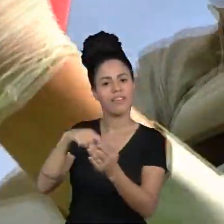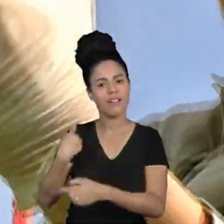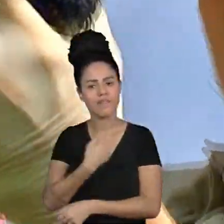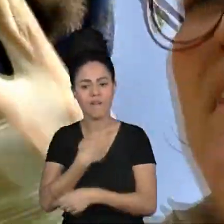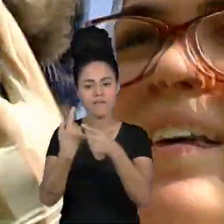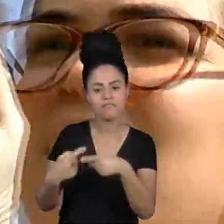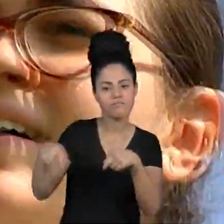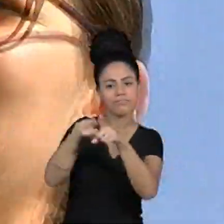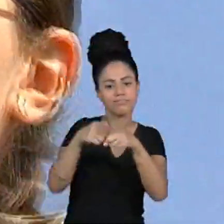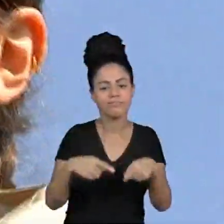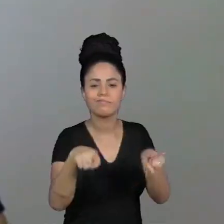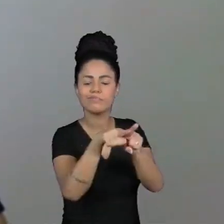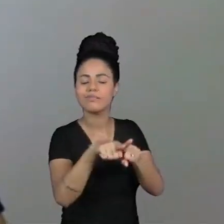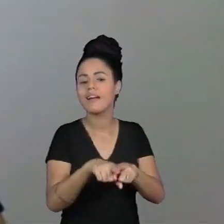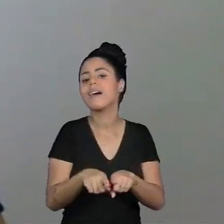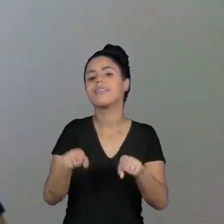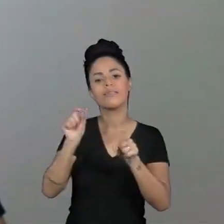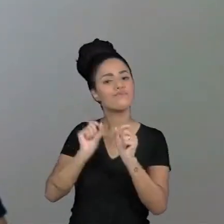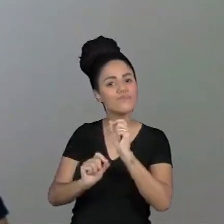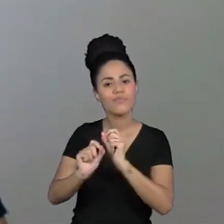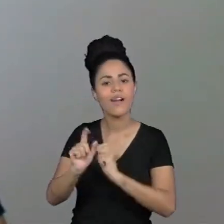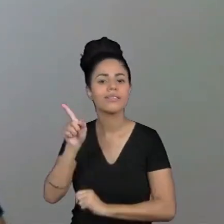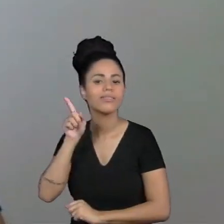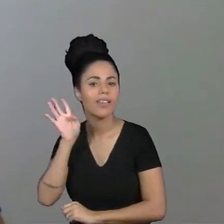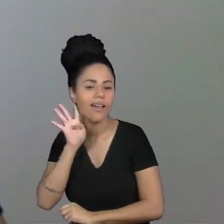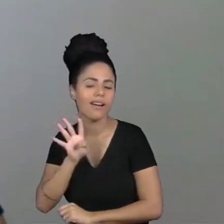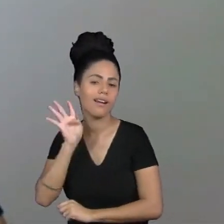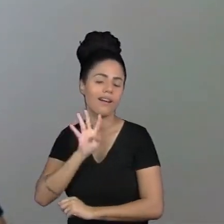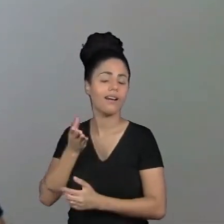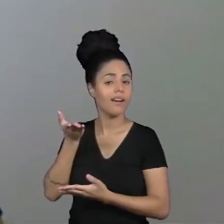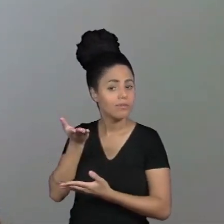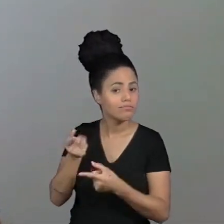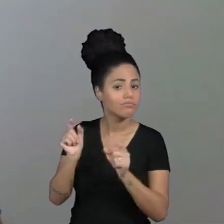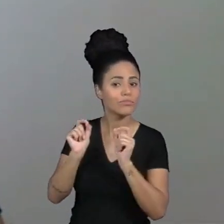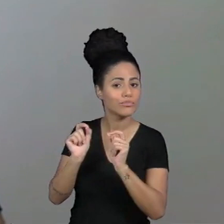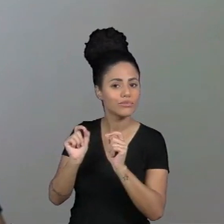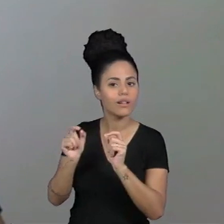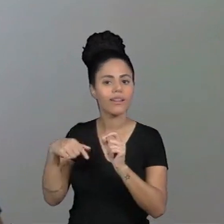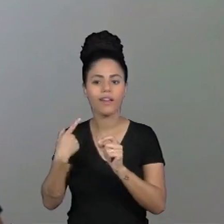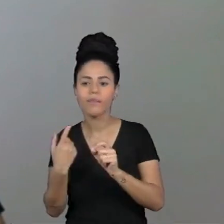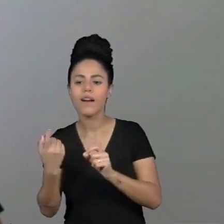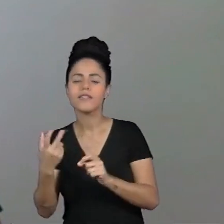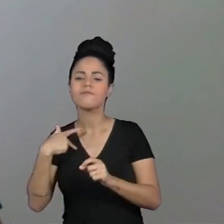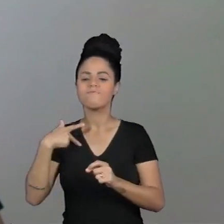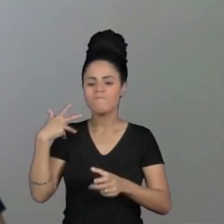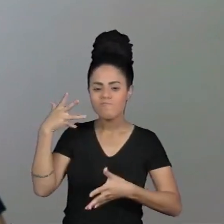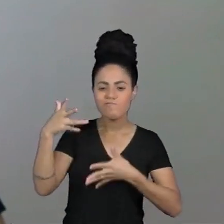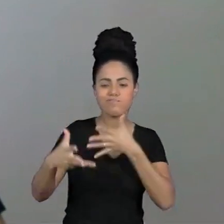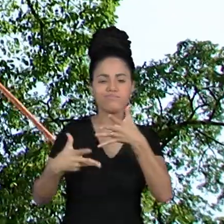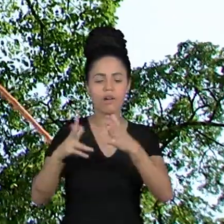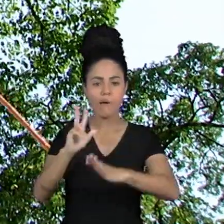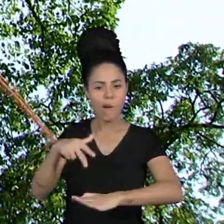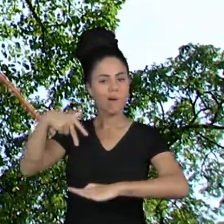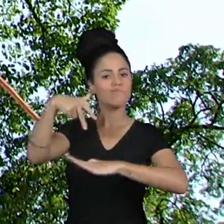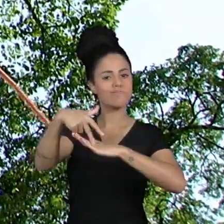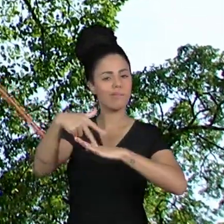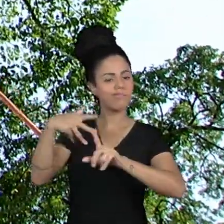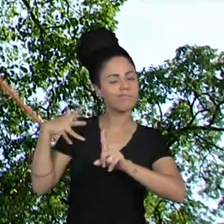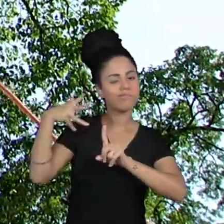parceiros isso é legal porque nos respaldas mas também nos dá voz pra atingir outros públicos